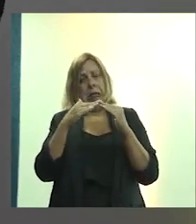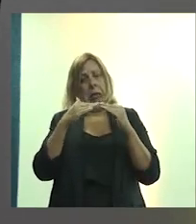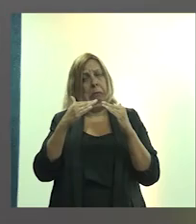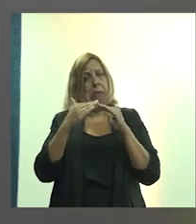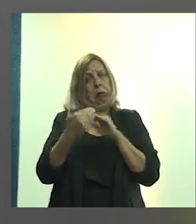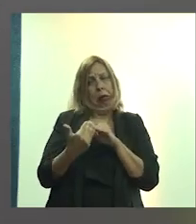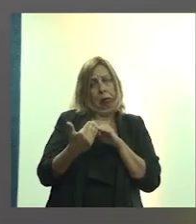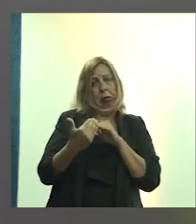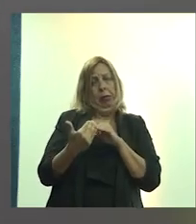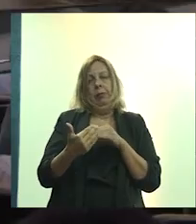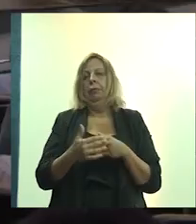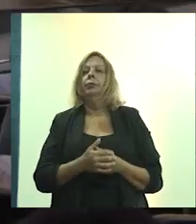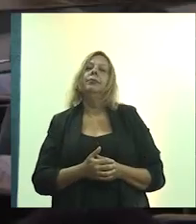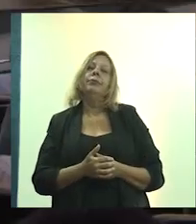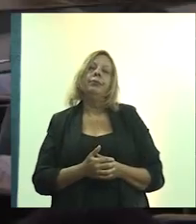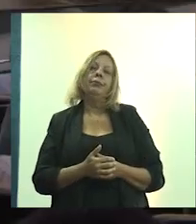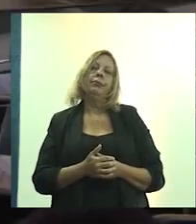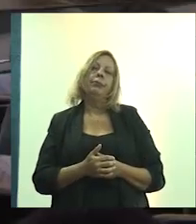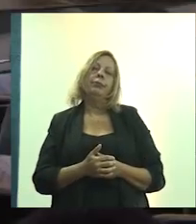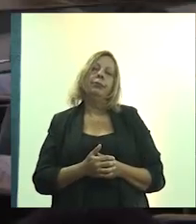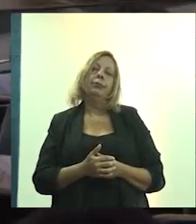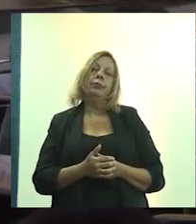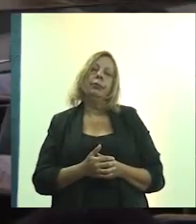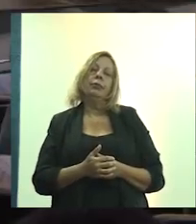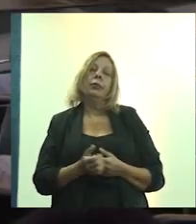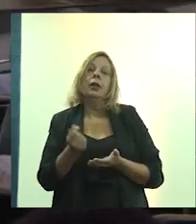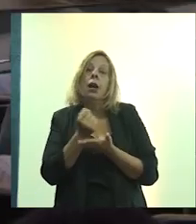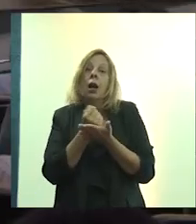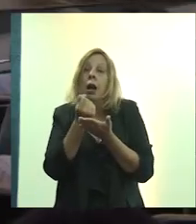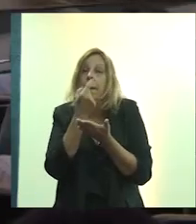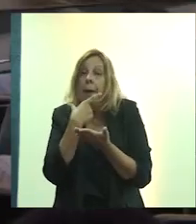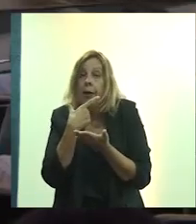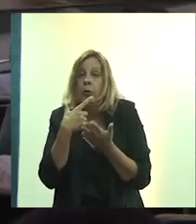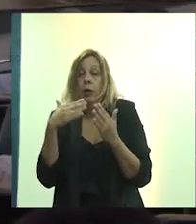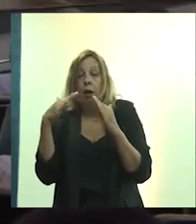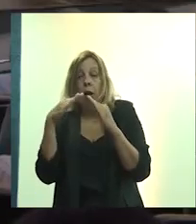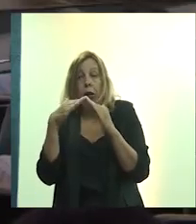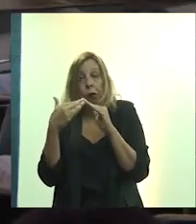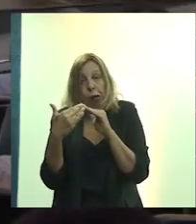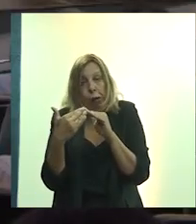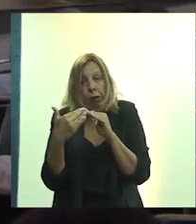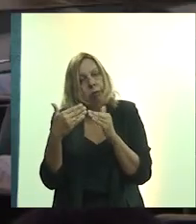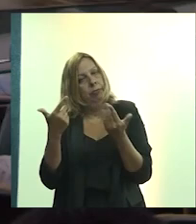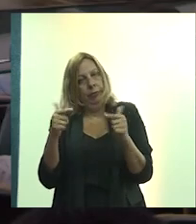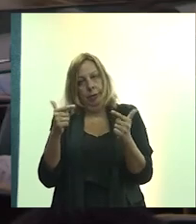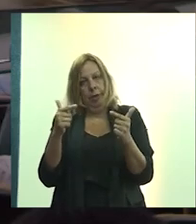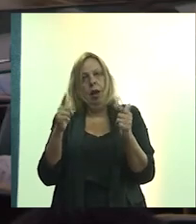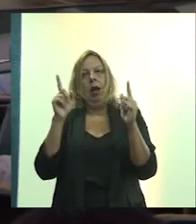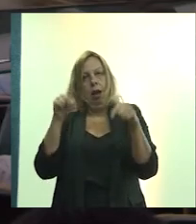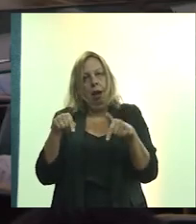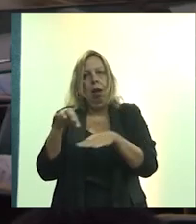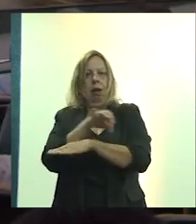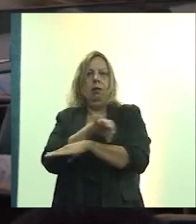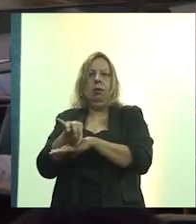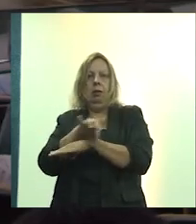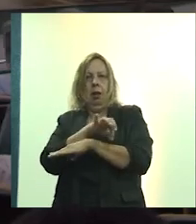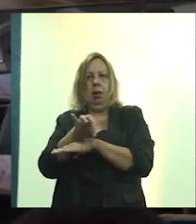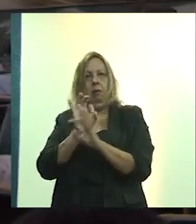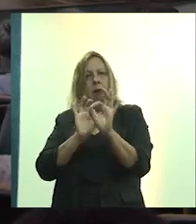O remédio para curar essas doenças, essas casas doentes, são os arquitetos urbanistas. Essa é a tese.